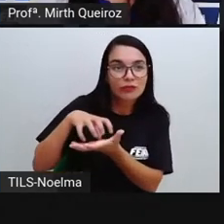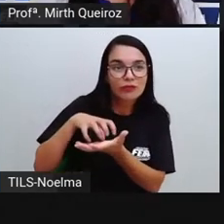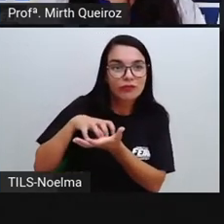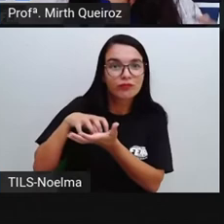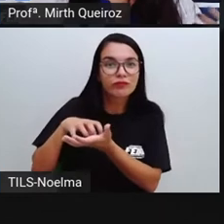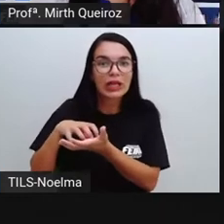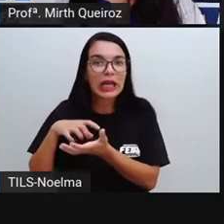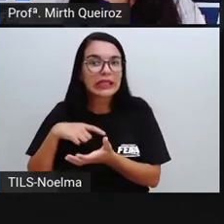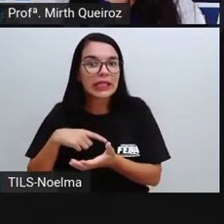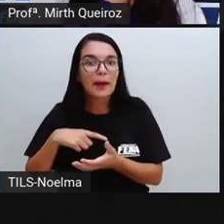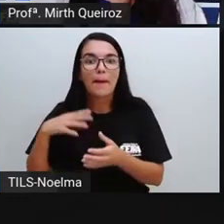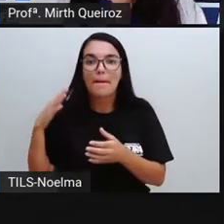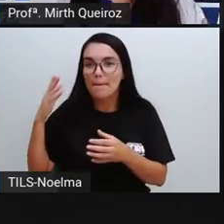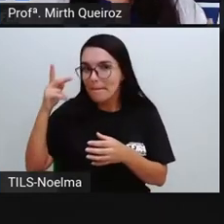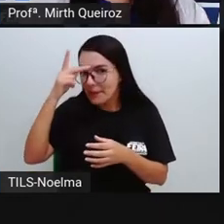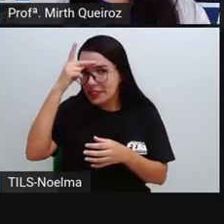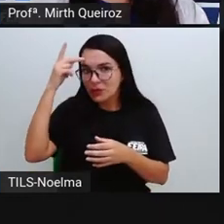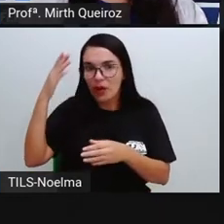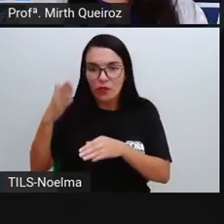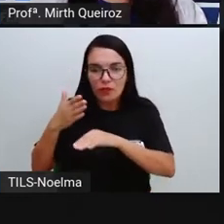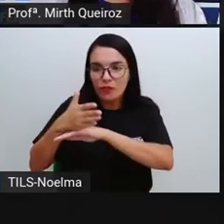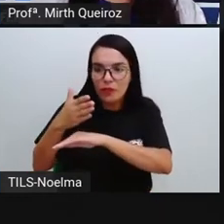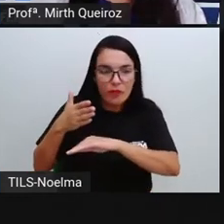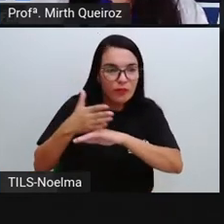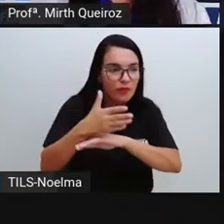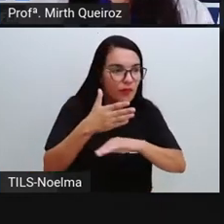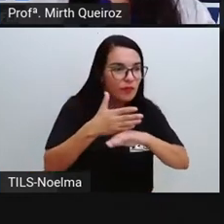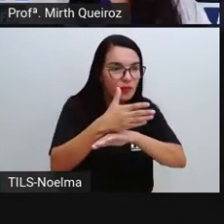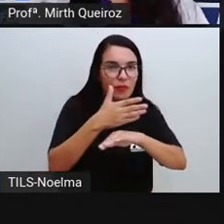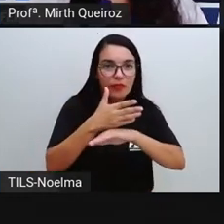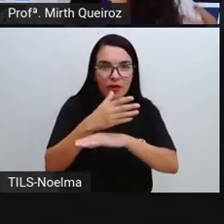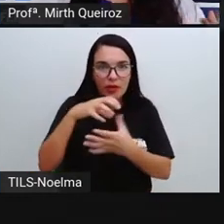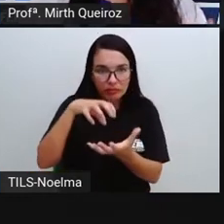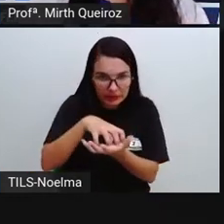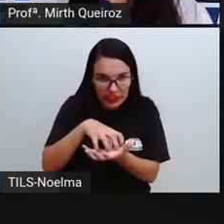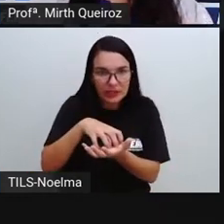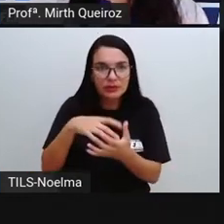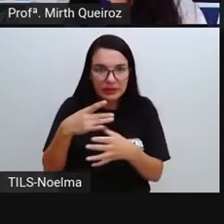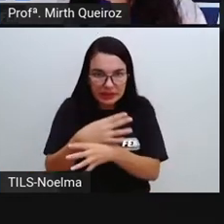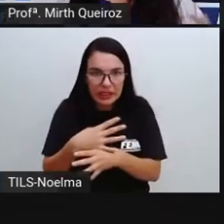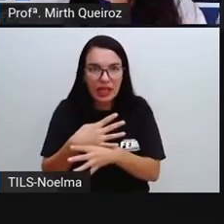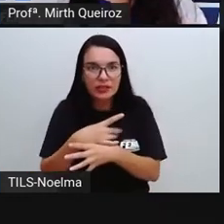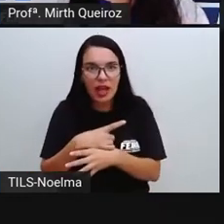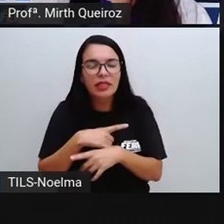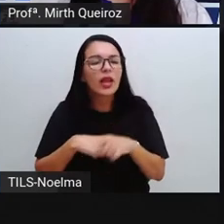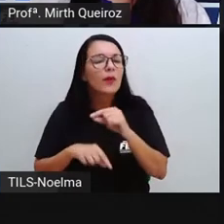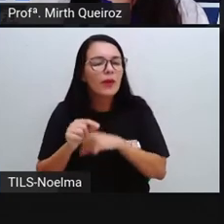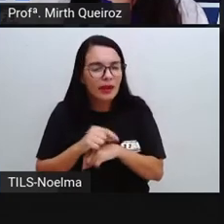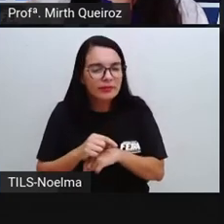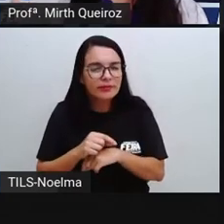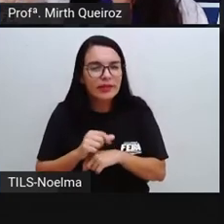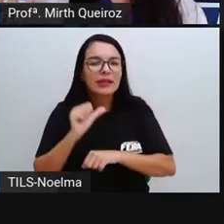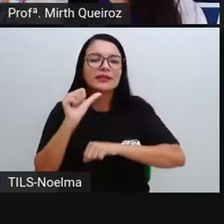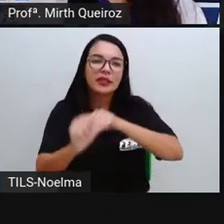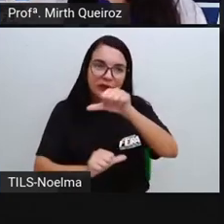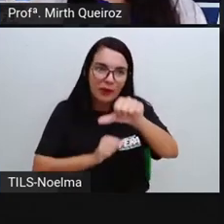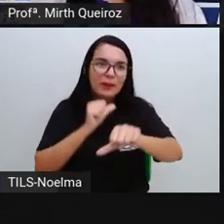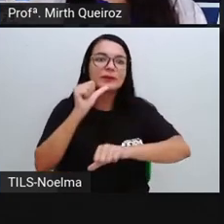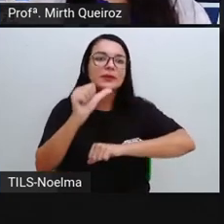Quanto mais as pessoas vão para para aquele local, esses locais vão se transformando, se tornando